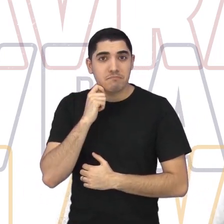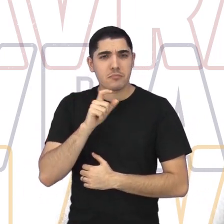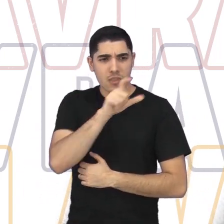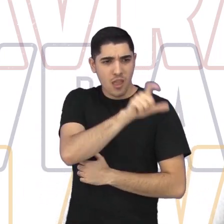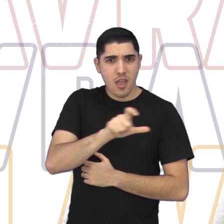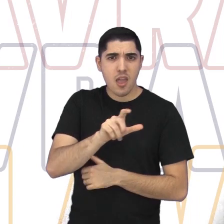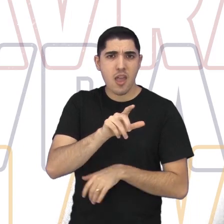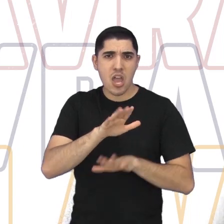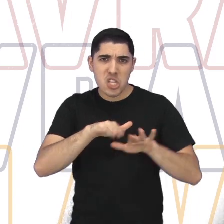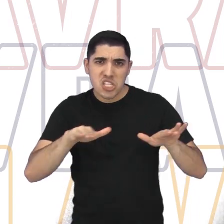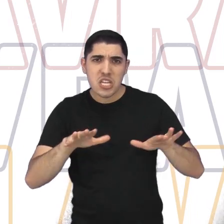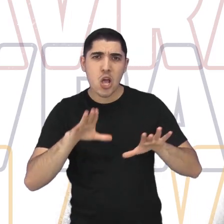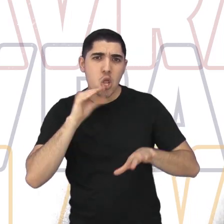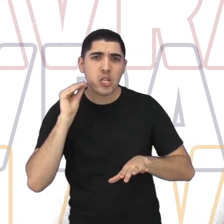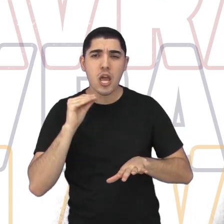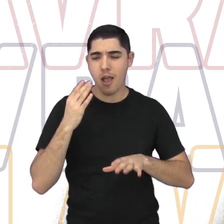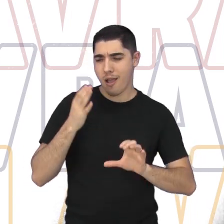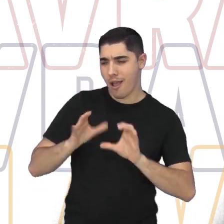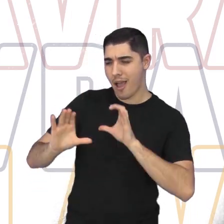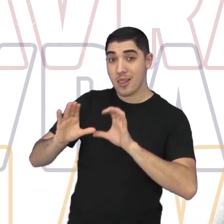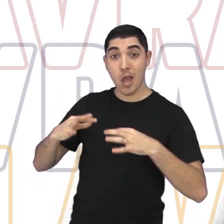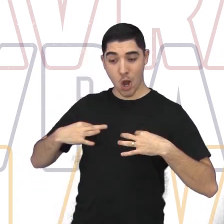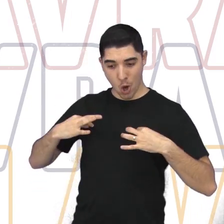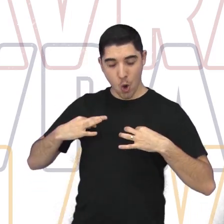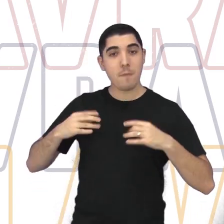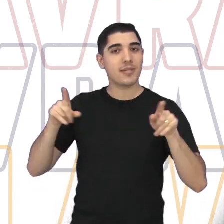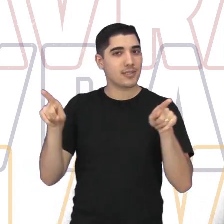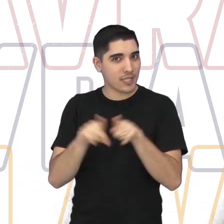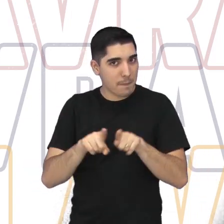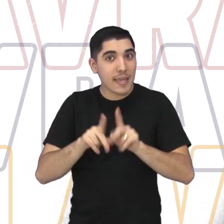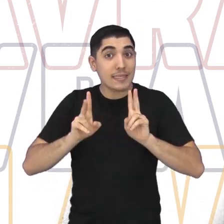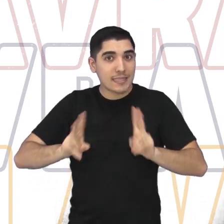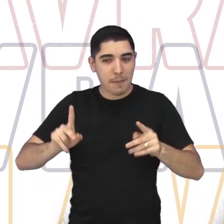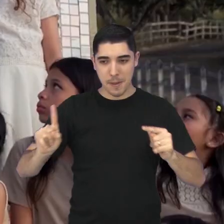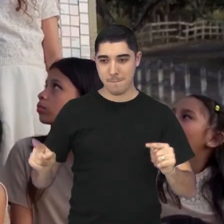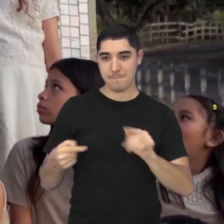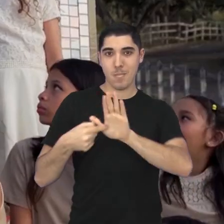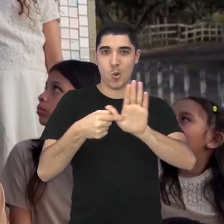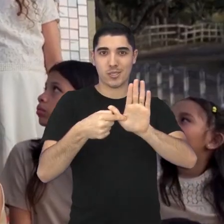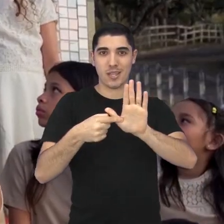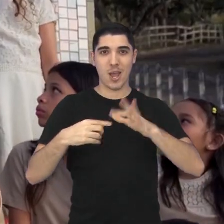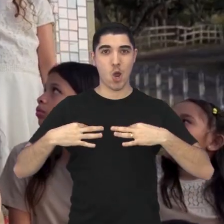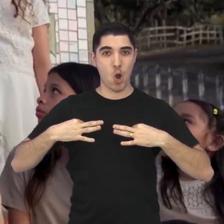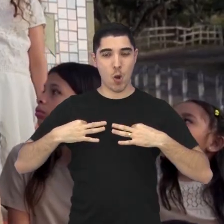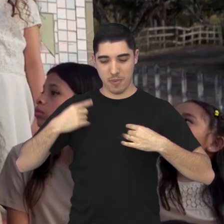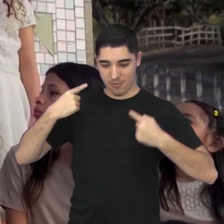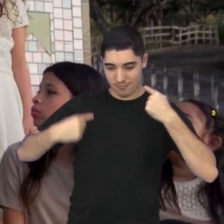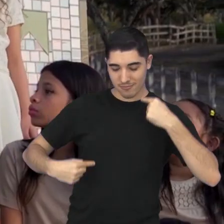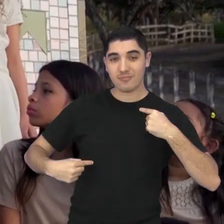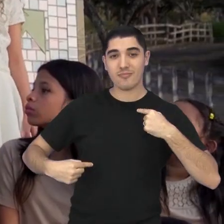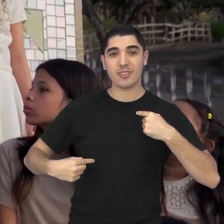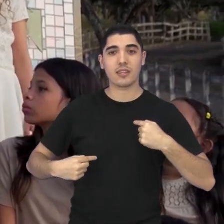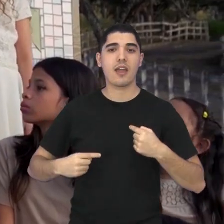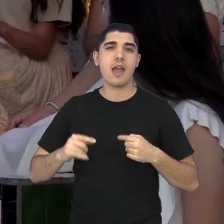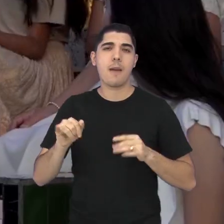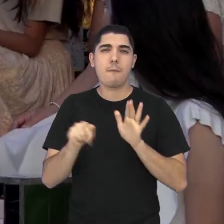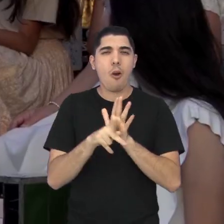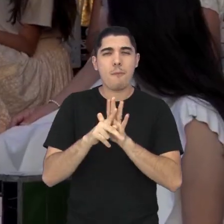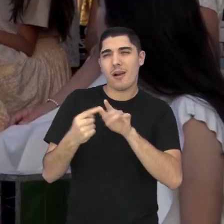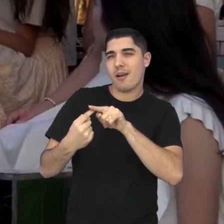de chorar, sabe? Eles se envolveram, eles cantaram, figurino, a gente faz muito figurino, né?